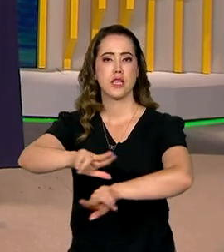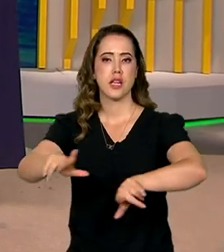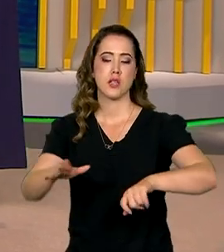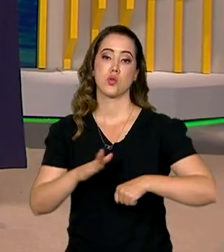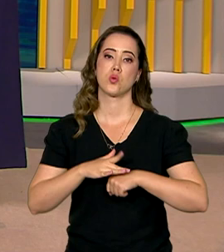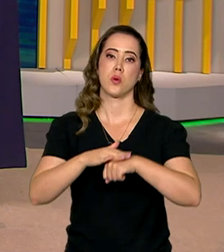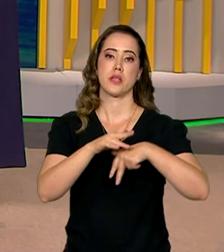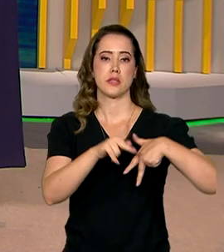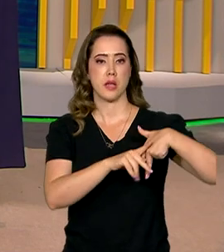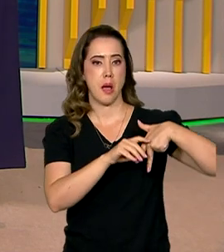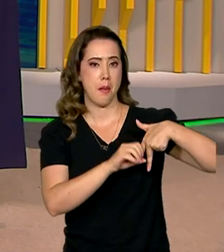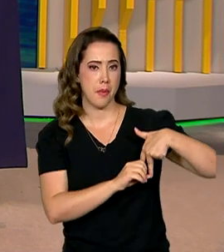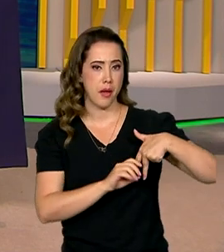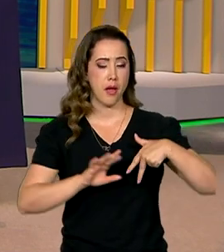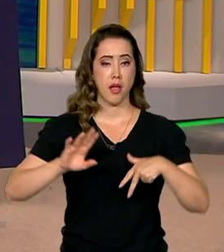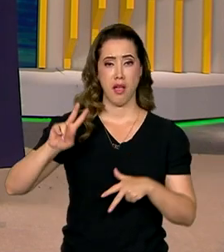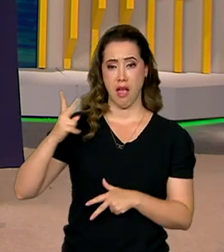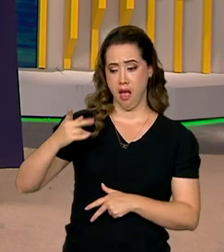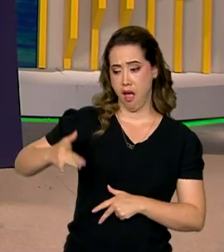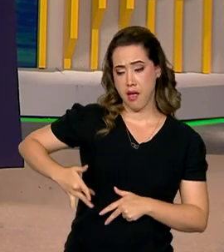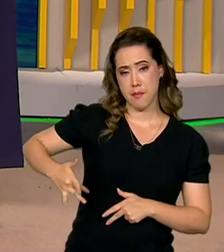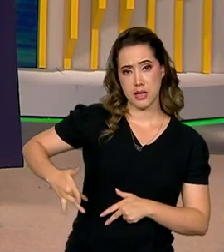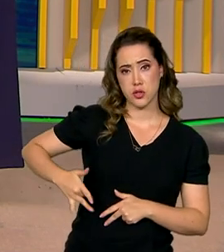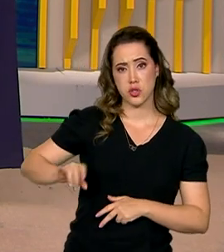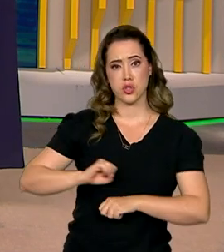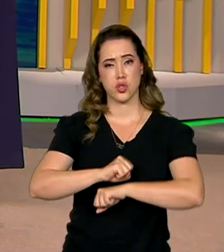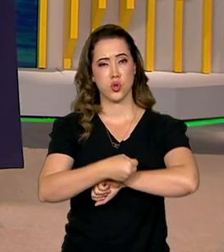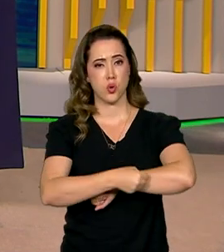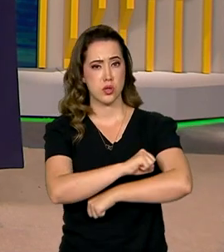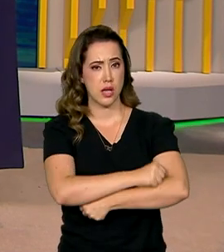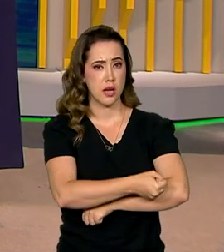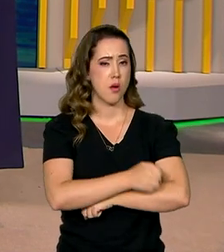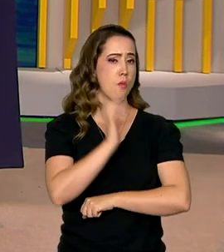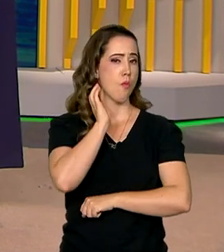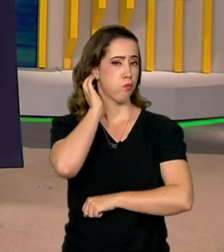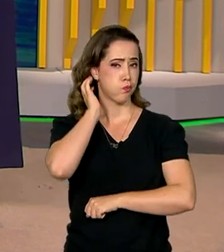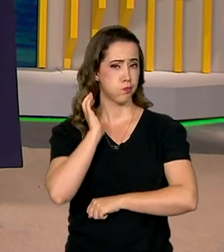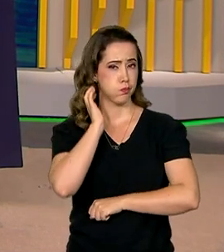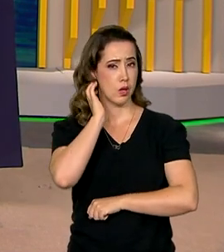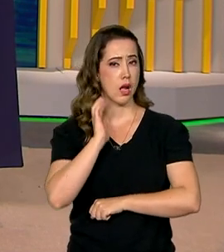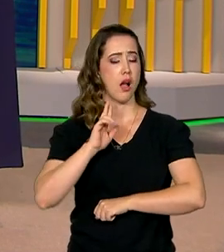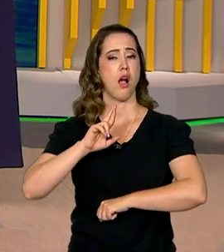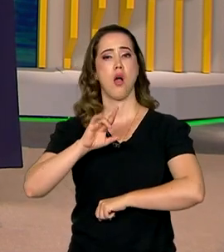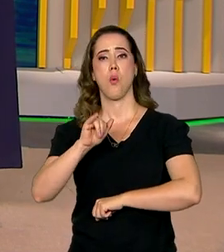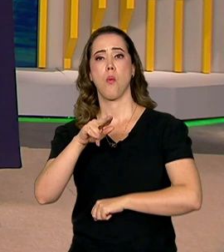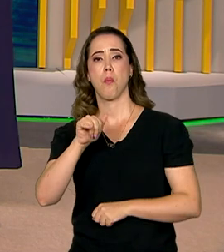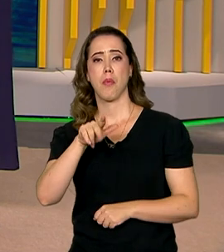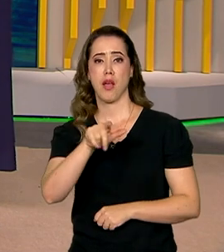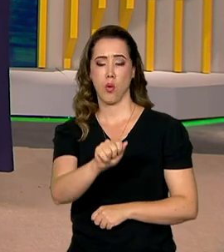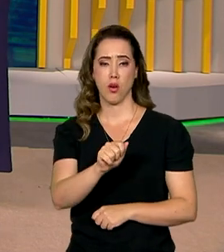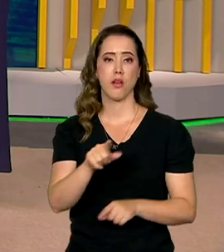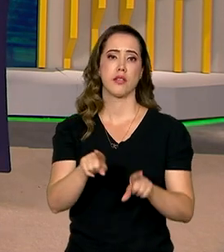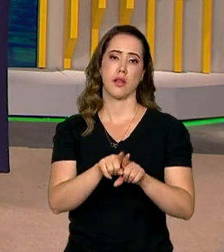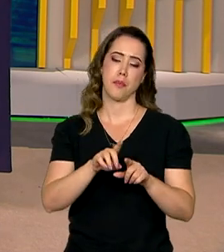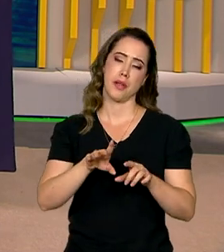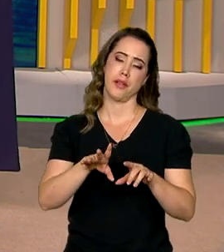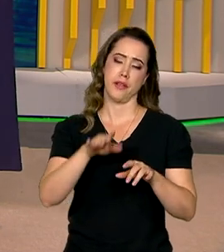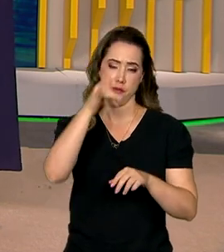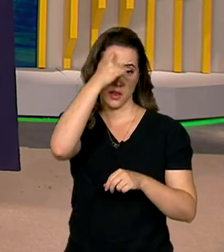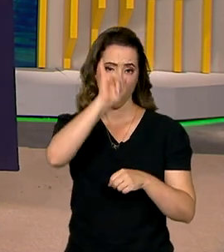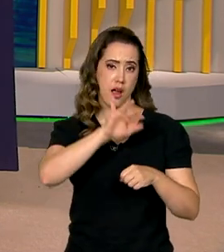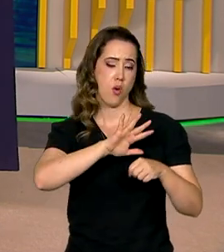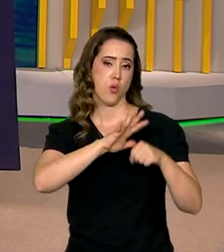poliomielite, as hepatites, o sarampo, a cachumba, a rubeula e também a covid-19. É, retomar aí essa cobertura